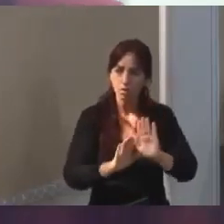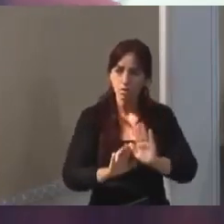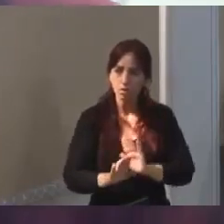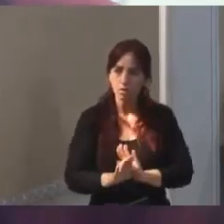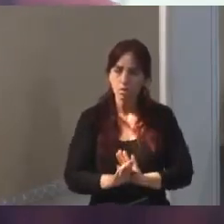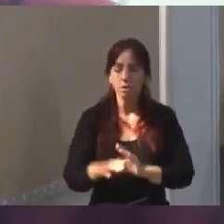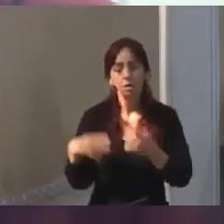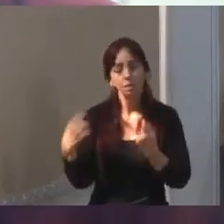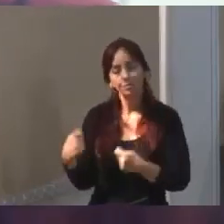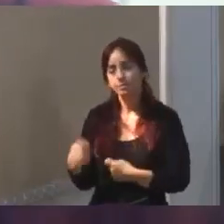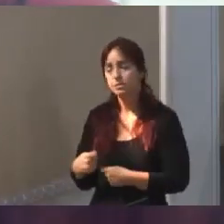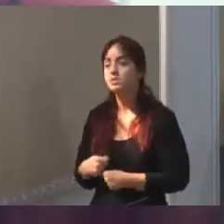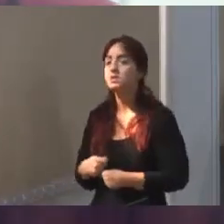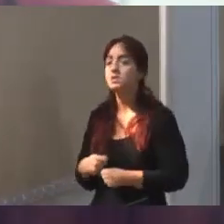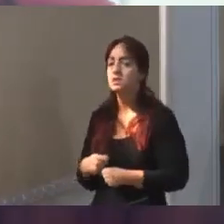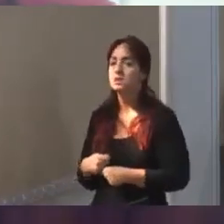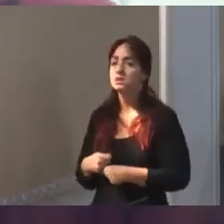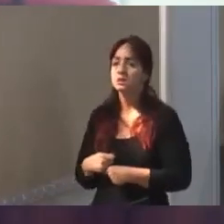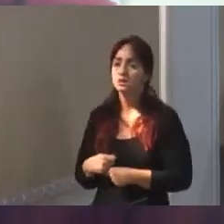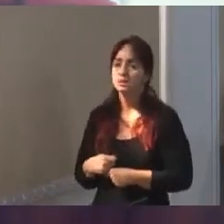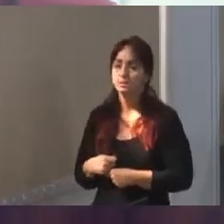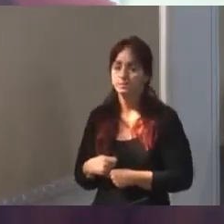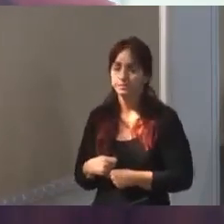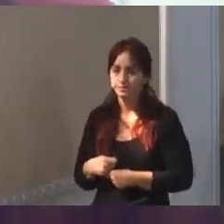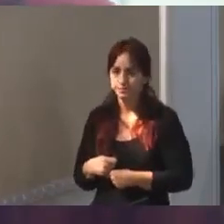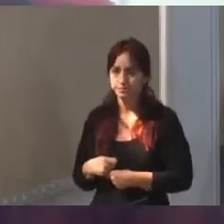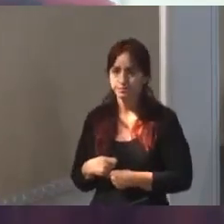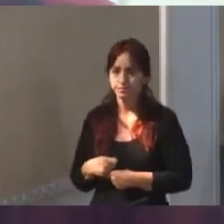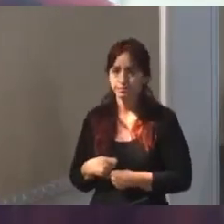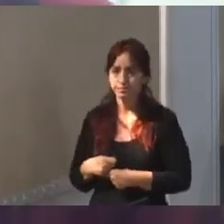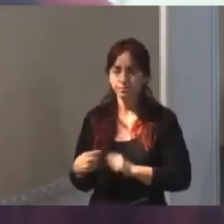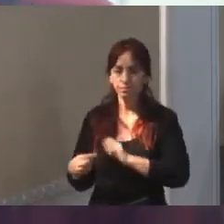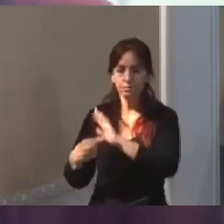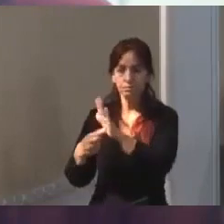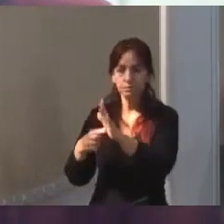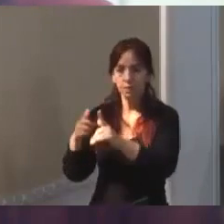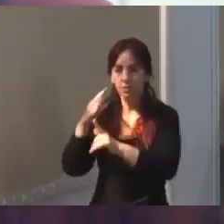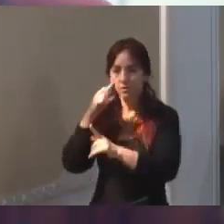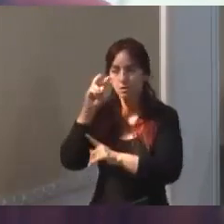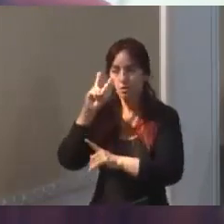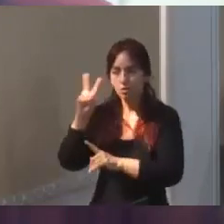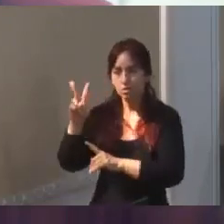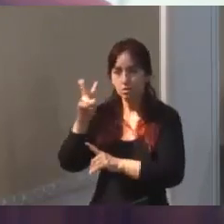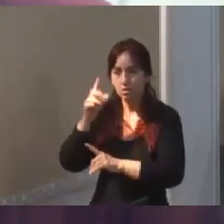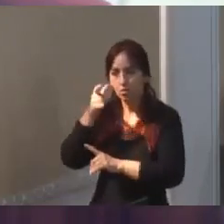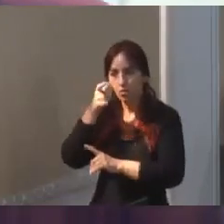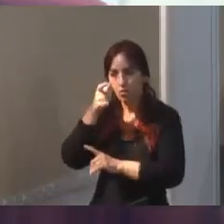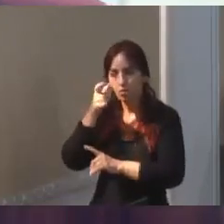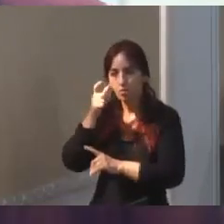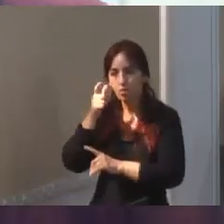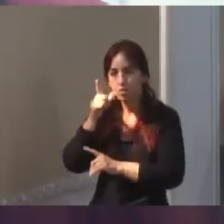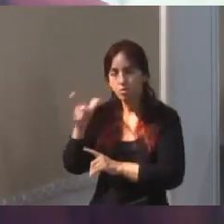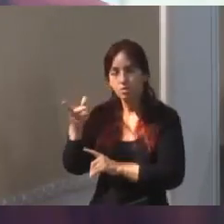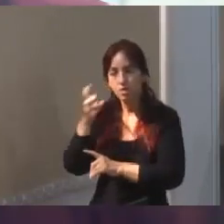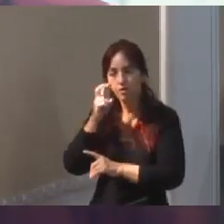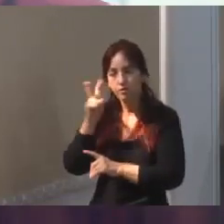a gente teria que levantar e encaminhar aí para a Câmara para vocês acompanharem. Nesse momento aqui, não tenho a lista toda, não.